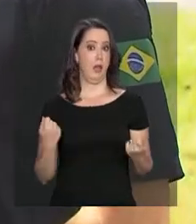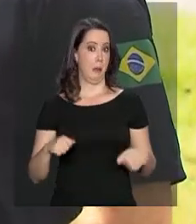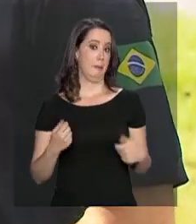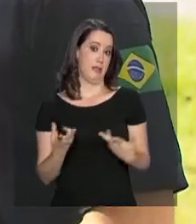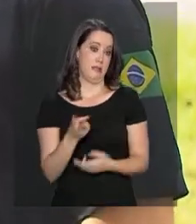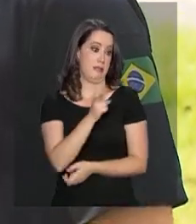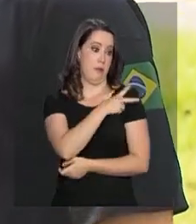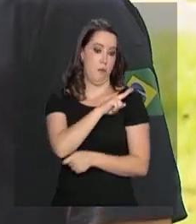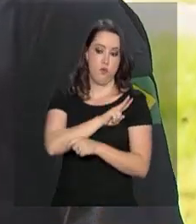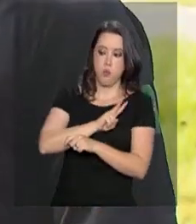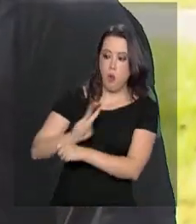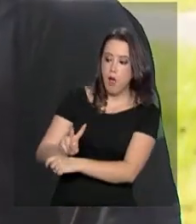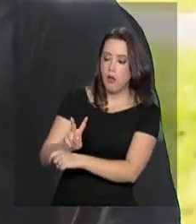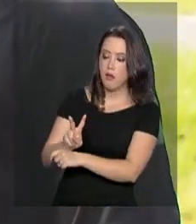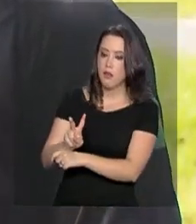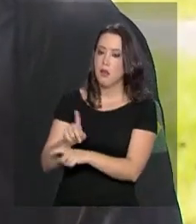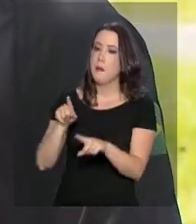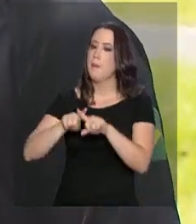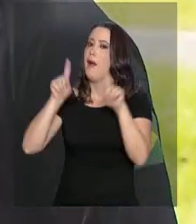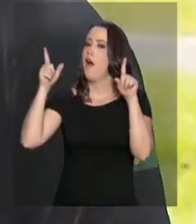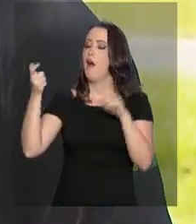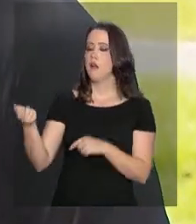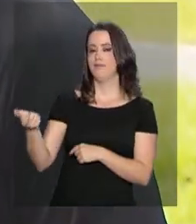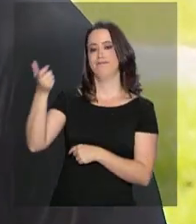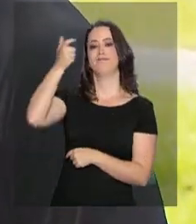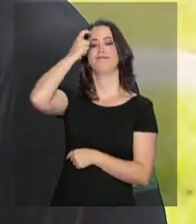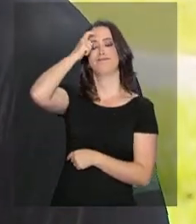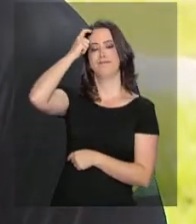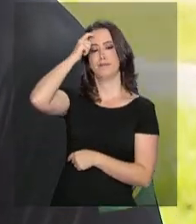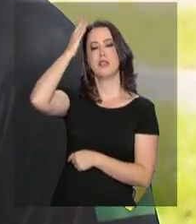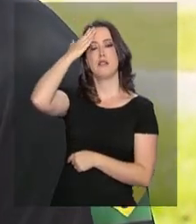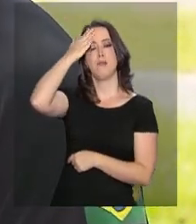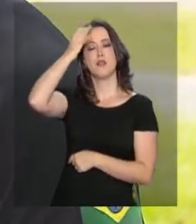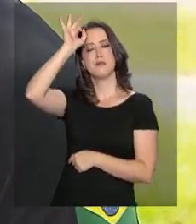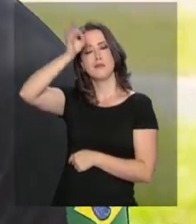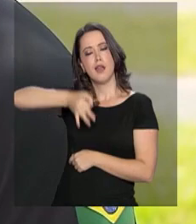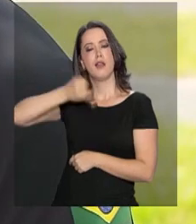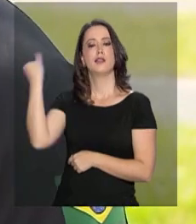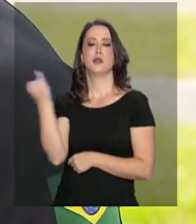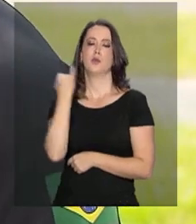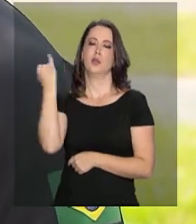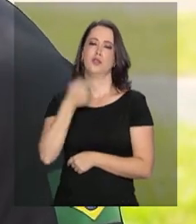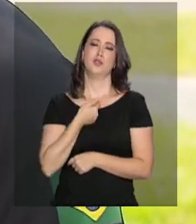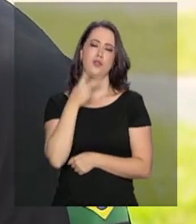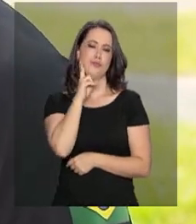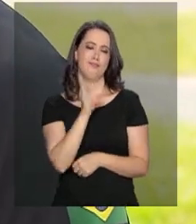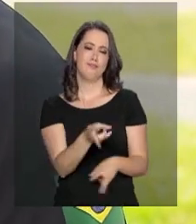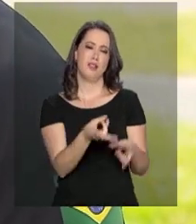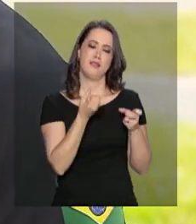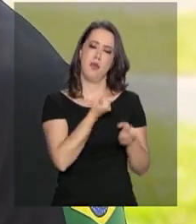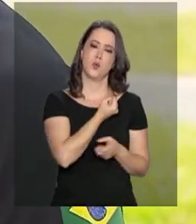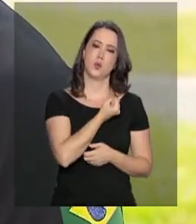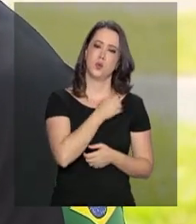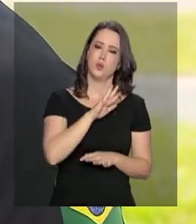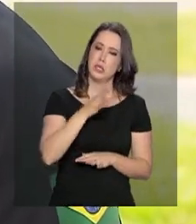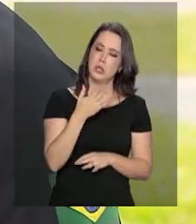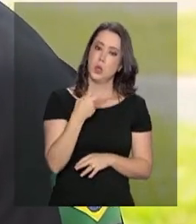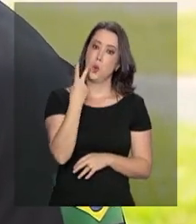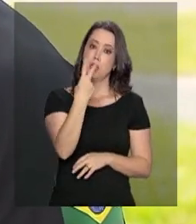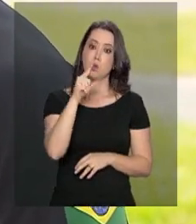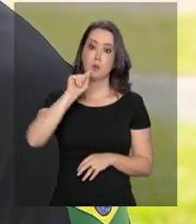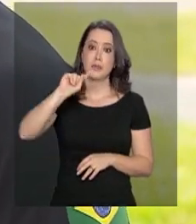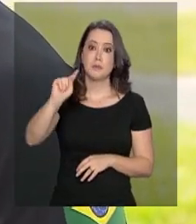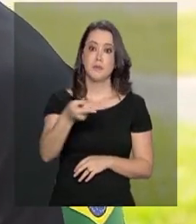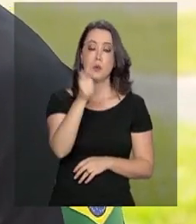solução do problema também, mas a conscientização é uma parte importantíssima. Nós temos, vendo os números em seco, nós temos quase 2 mil